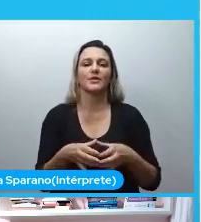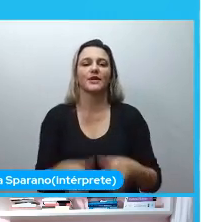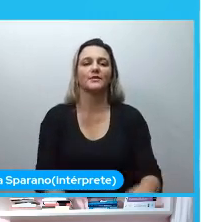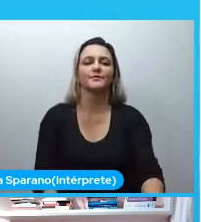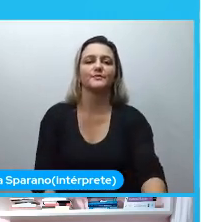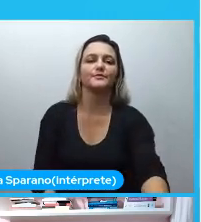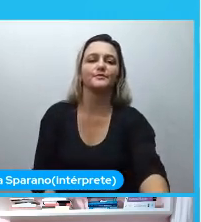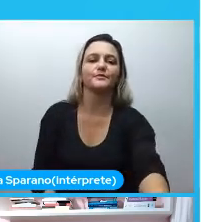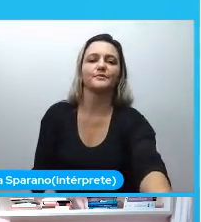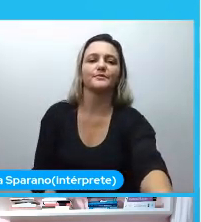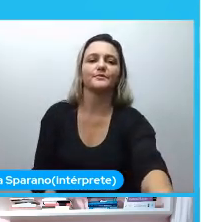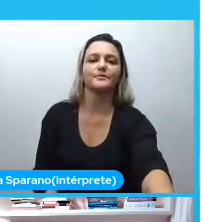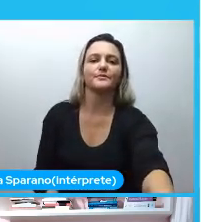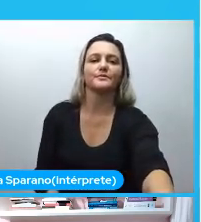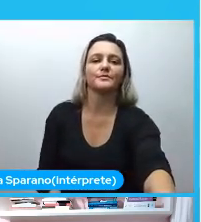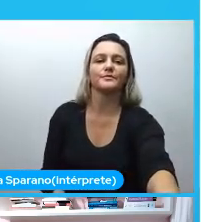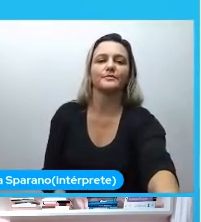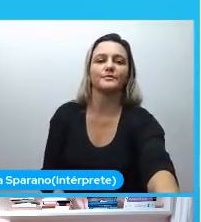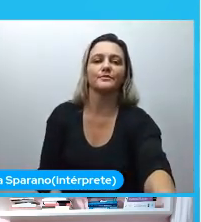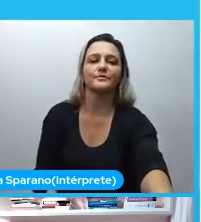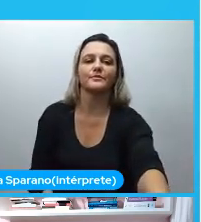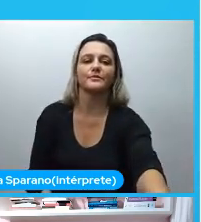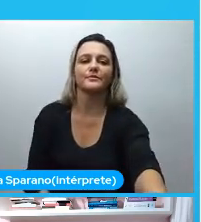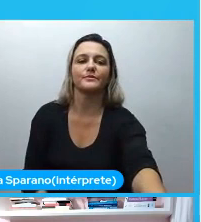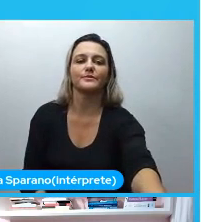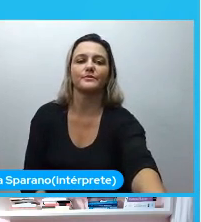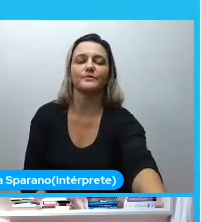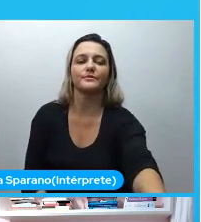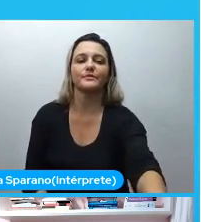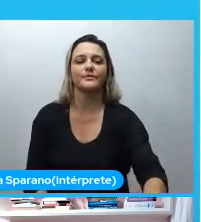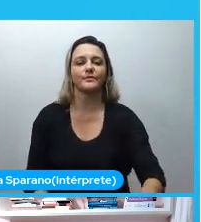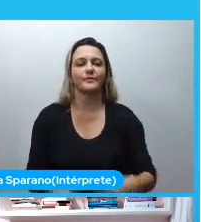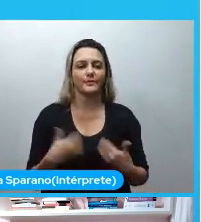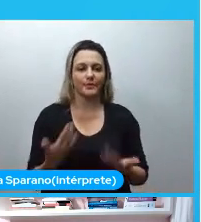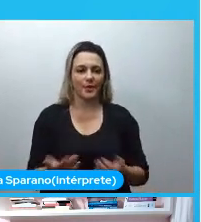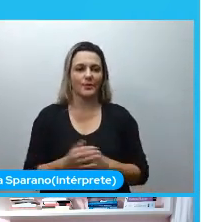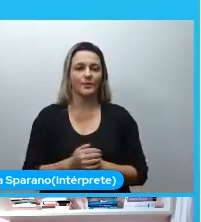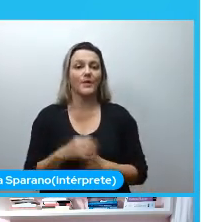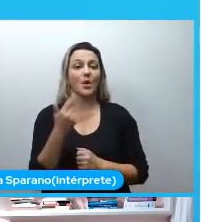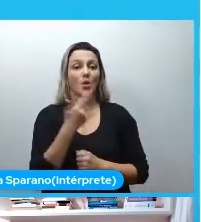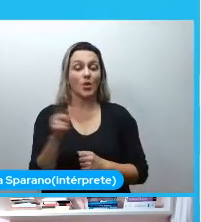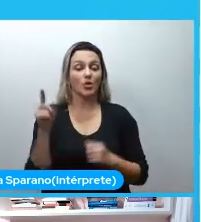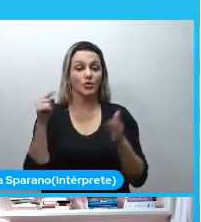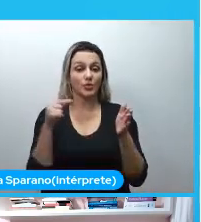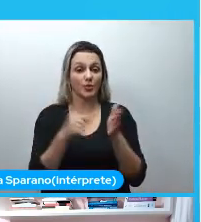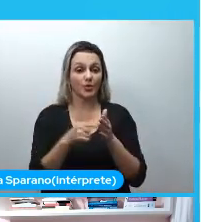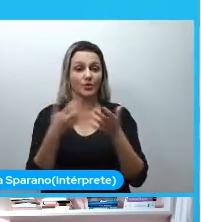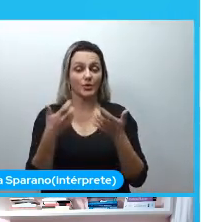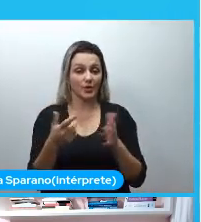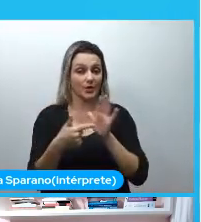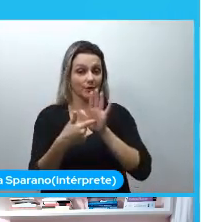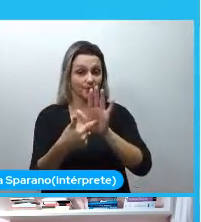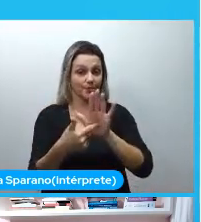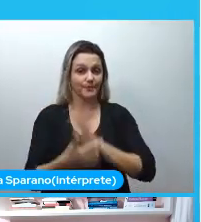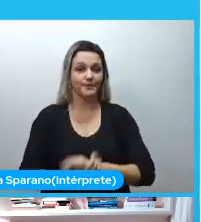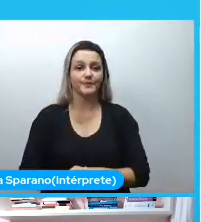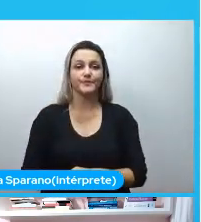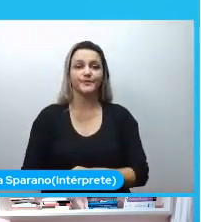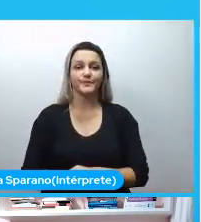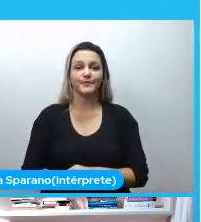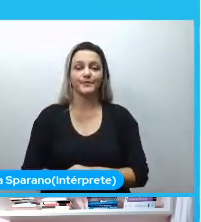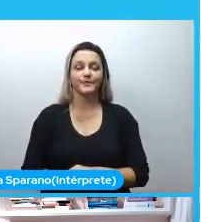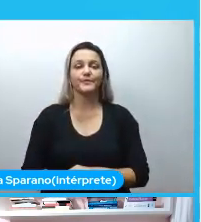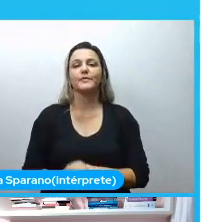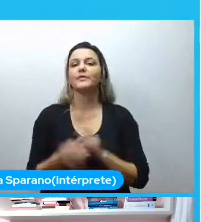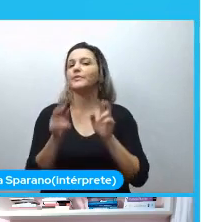E aí, um outro ponto que eu queria trazer é muito